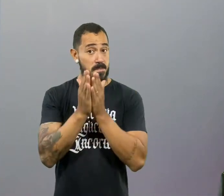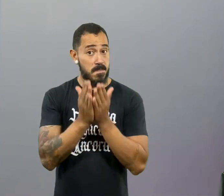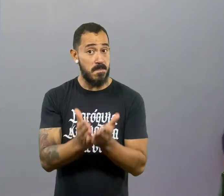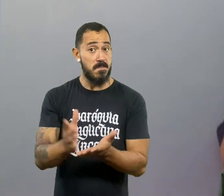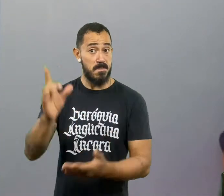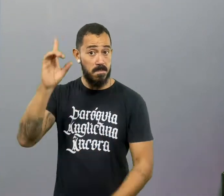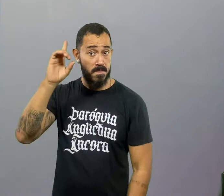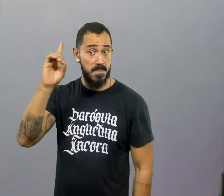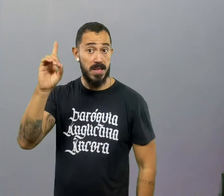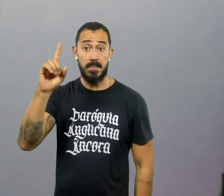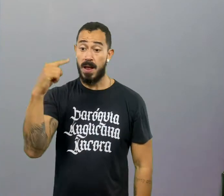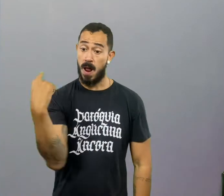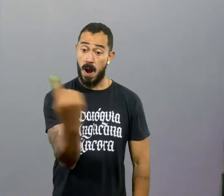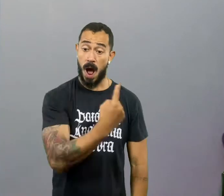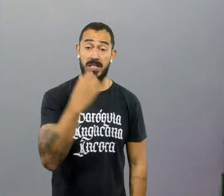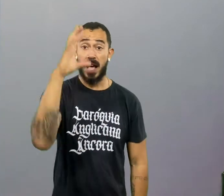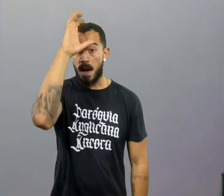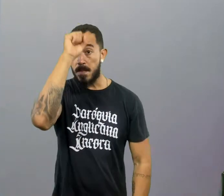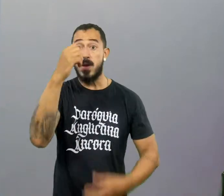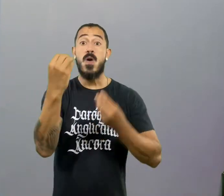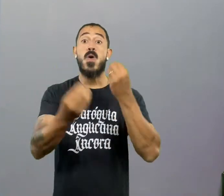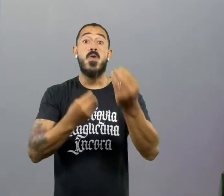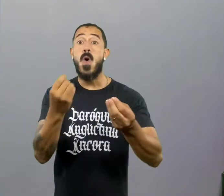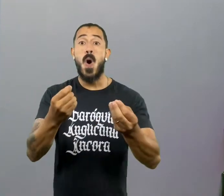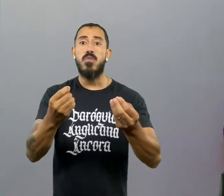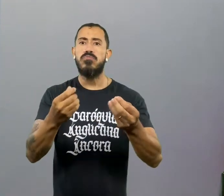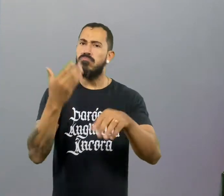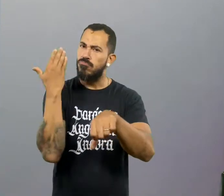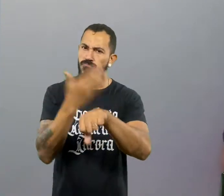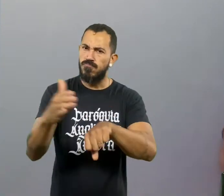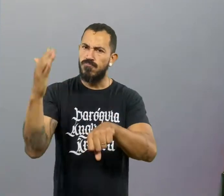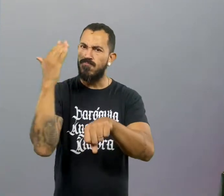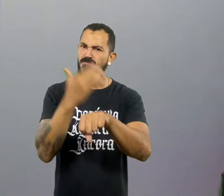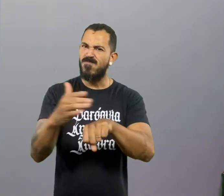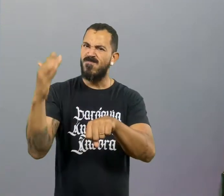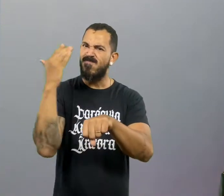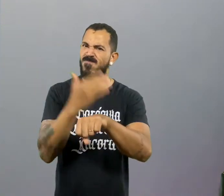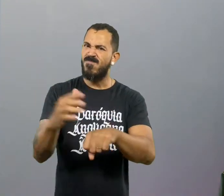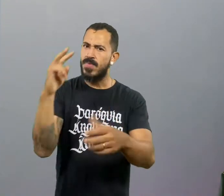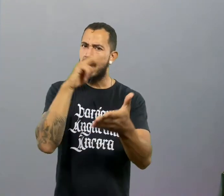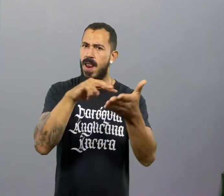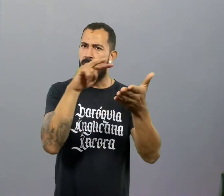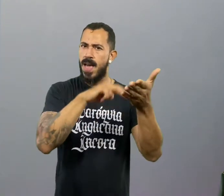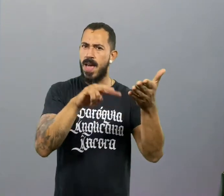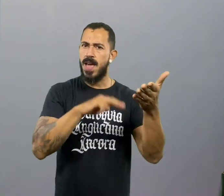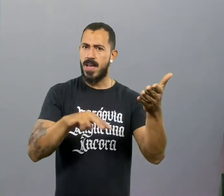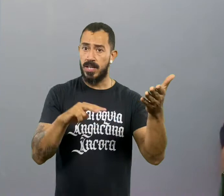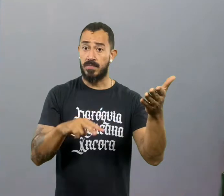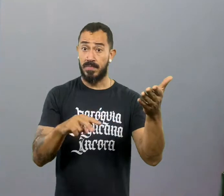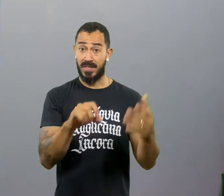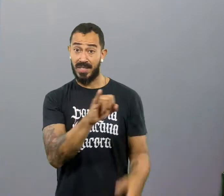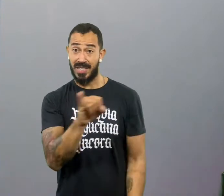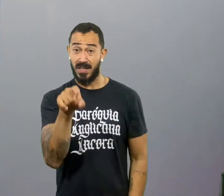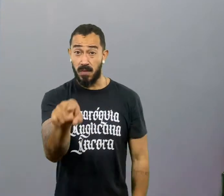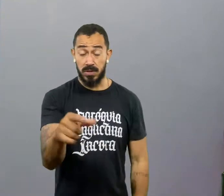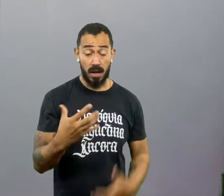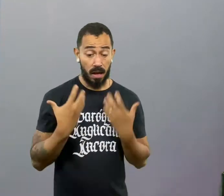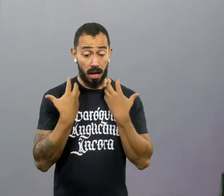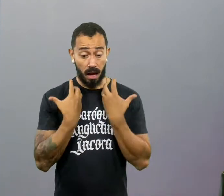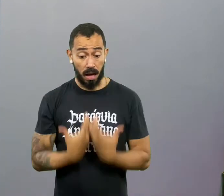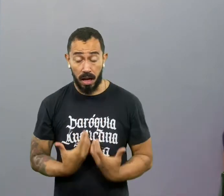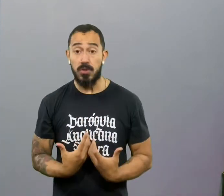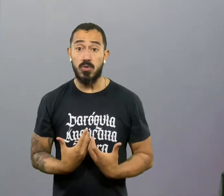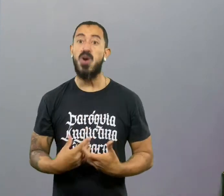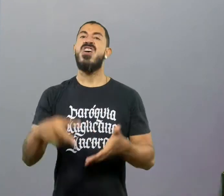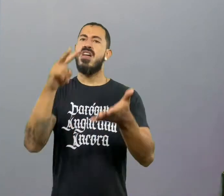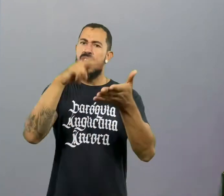prazer lendo. Então, leia até ter mais prazer de ler. Tá bom? Tá sem vontade de ler a Bíblia? Lê